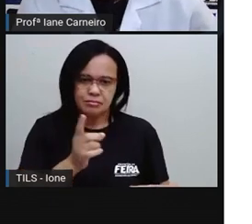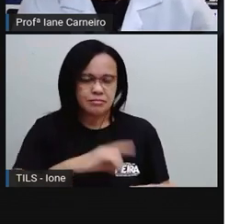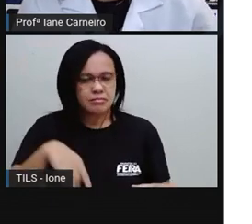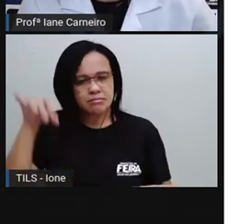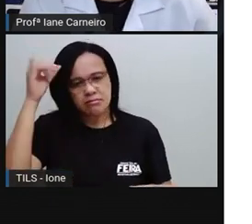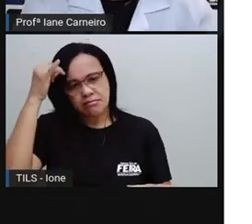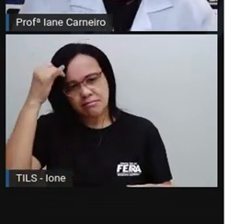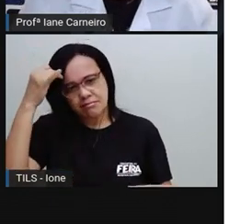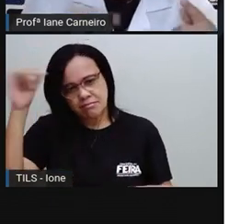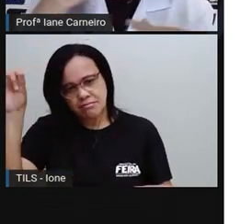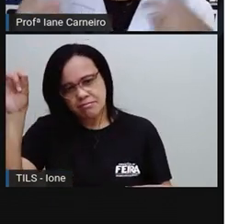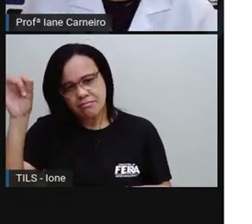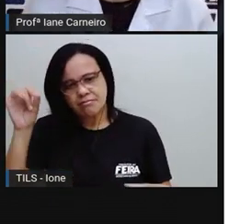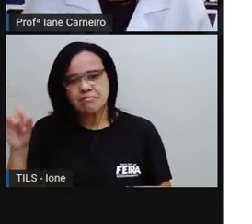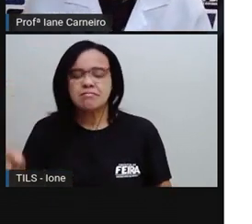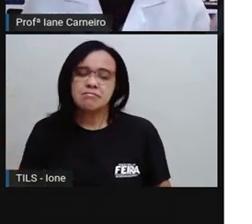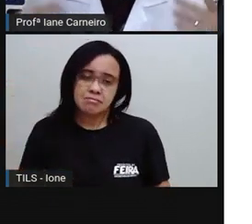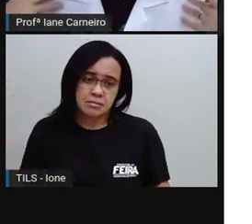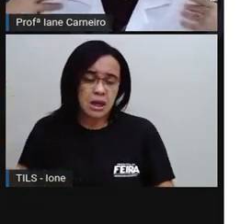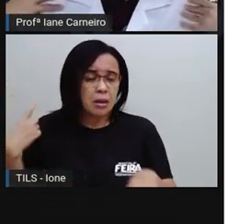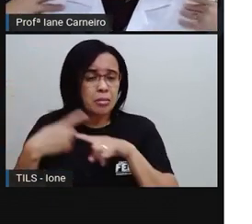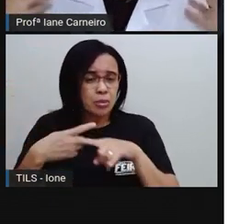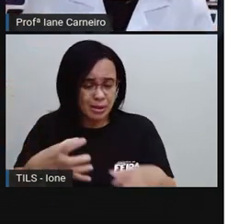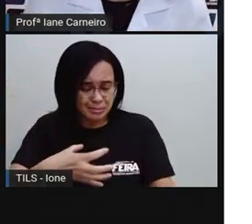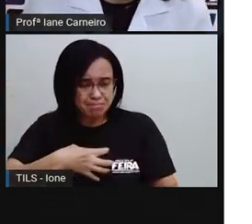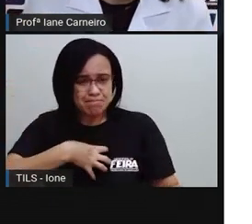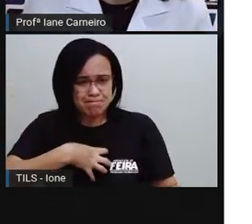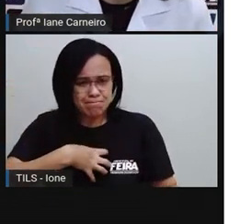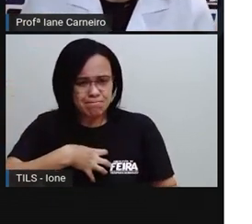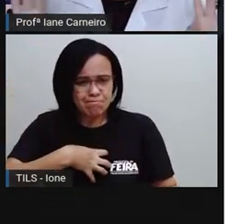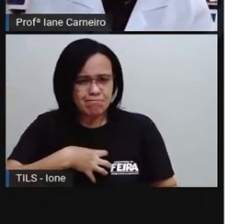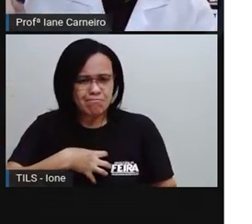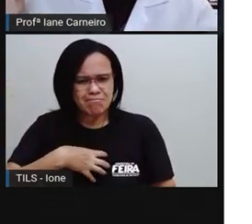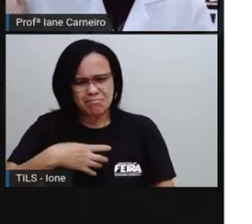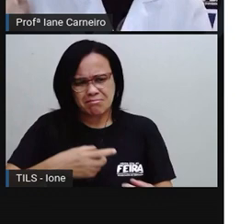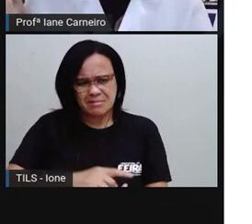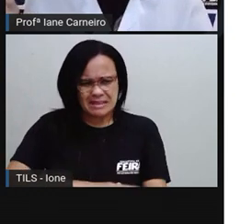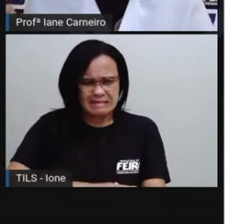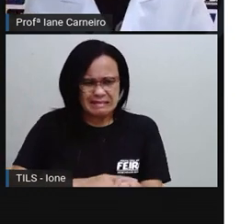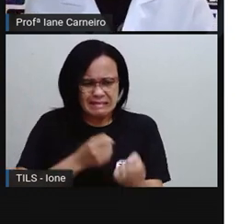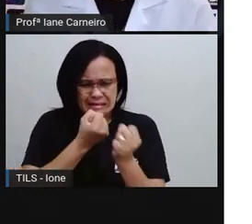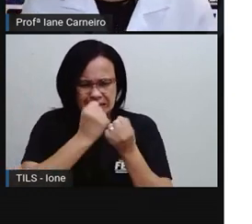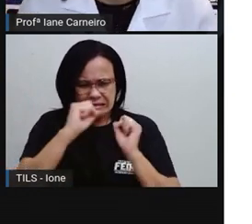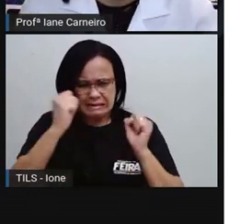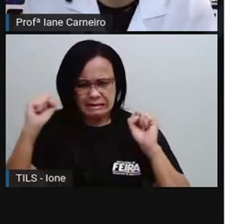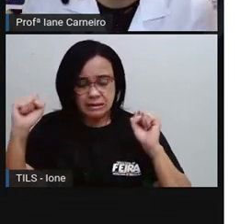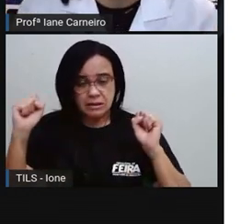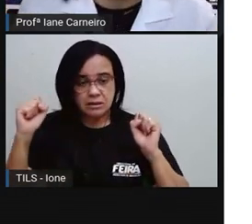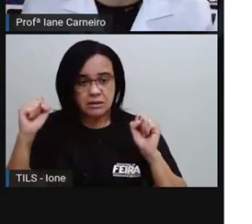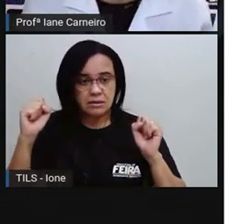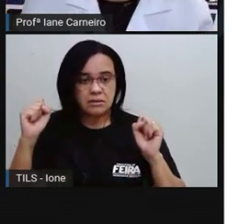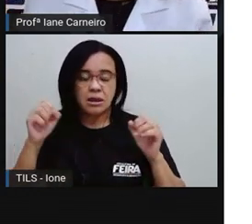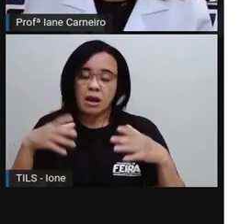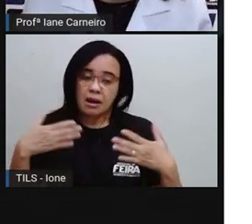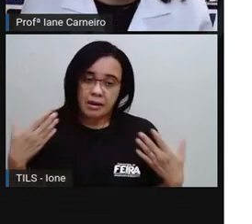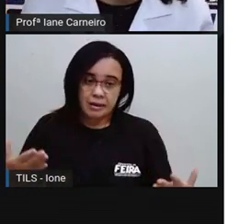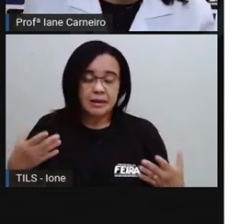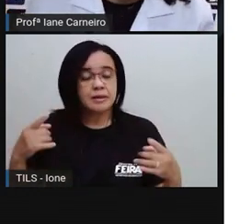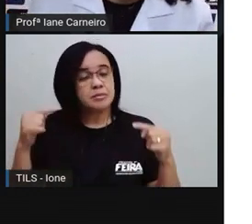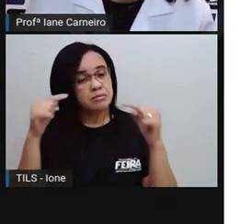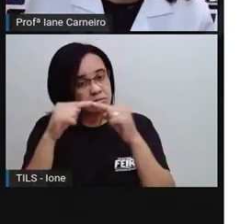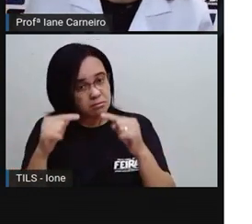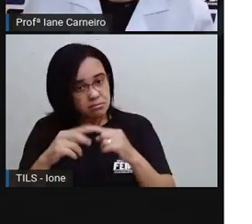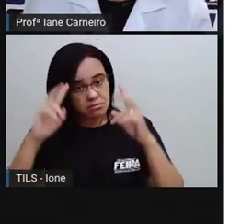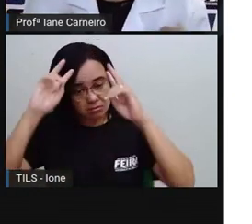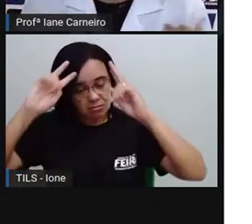faz esse exercício todo dia. Porque sentir raiva faz parte do ser humano, né? Todo mundo sente raiva em algum momento e